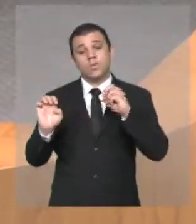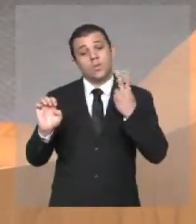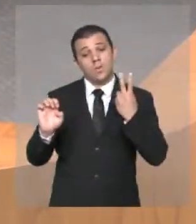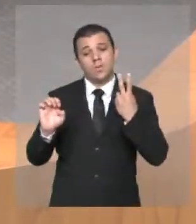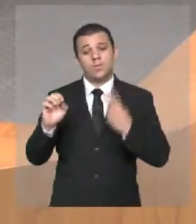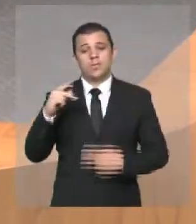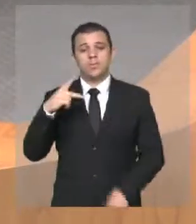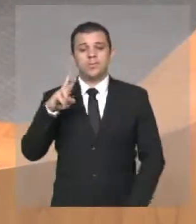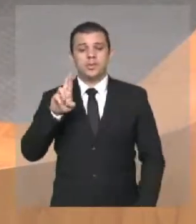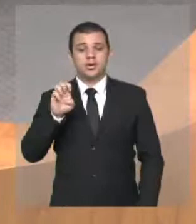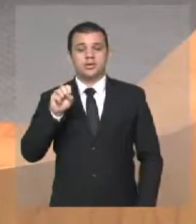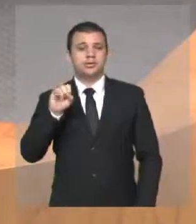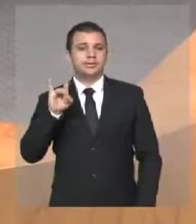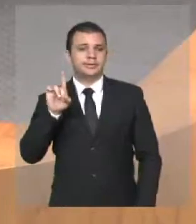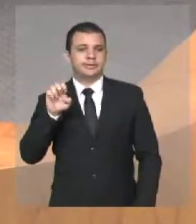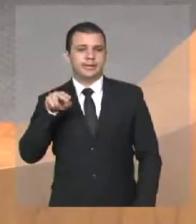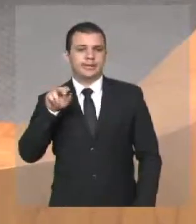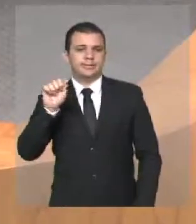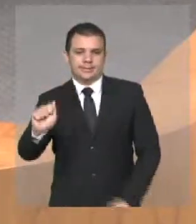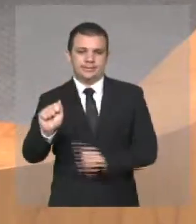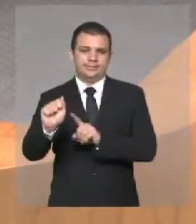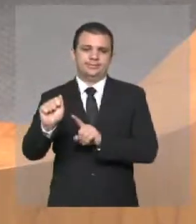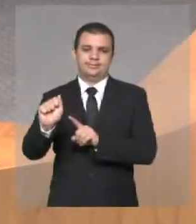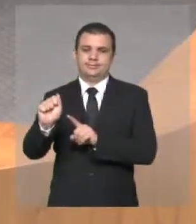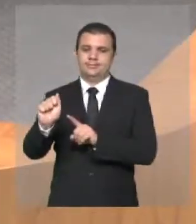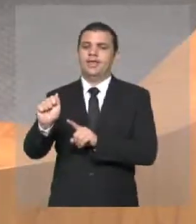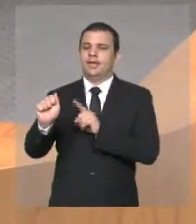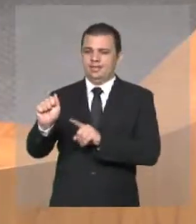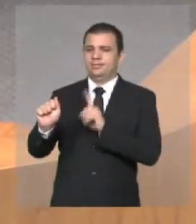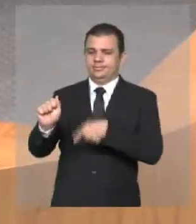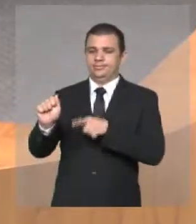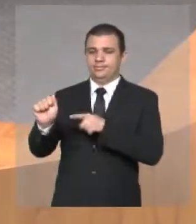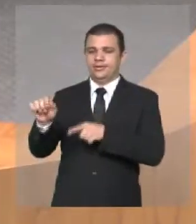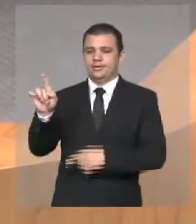presidindo a mesa, presidindo a sessão de momento.